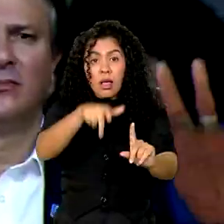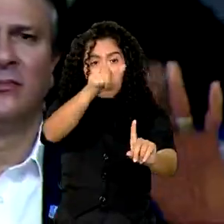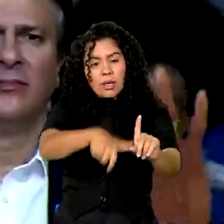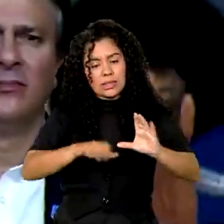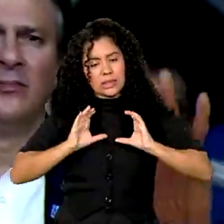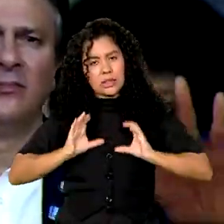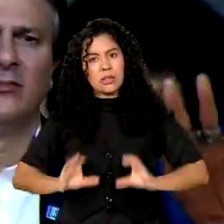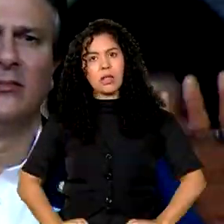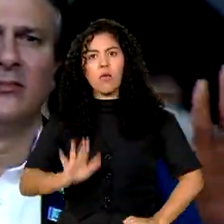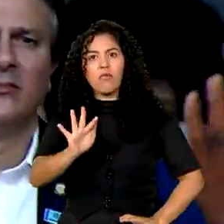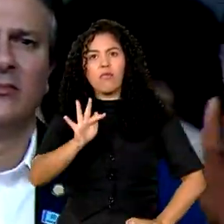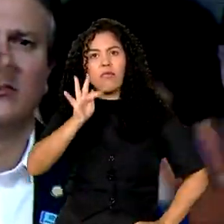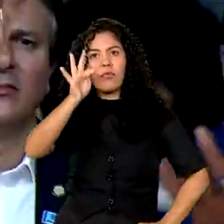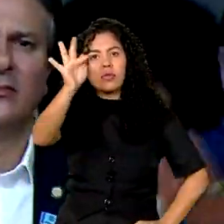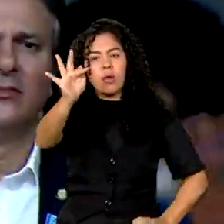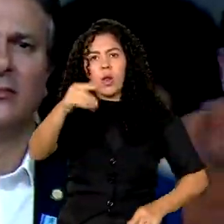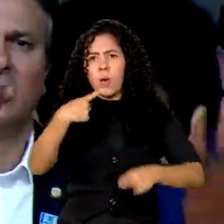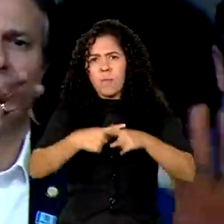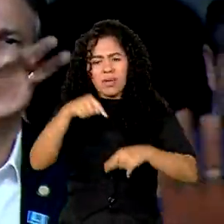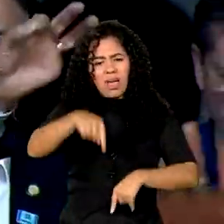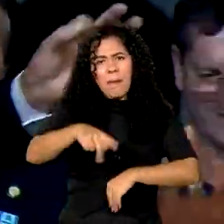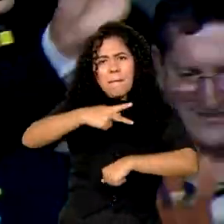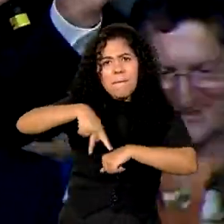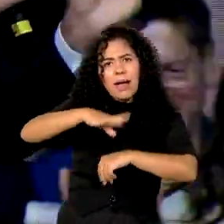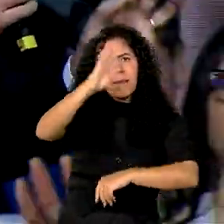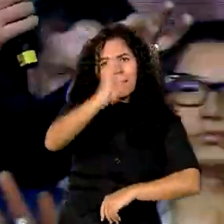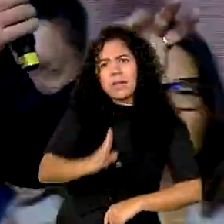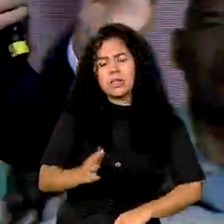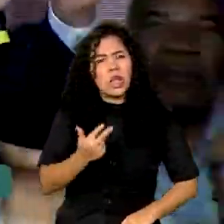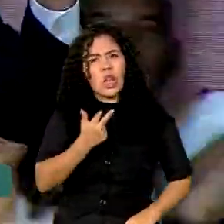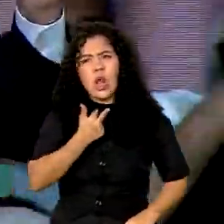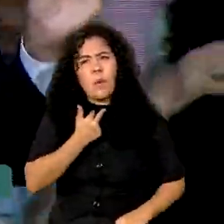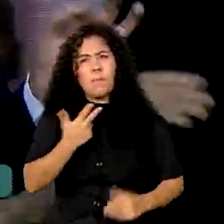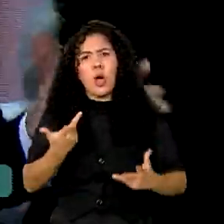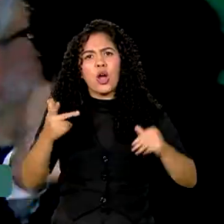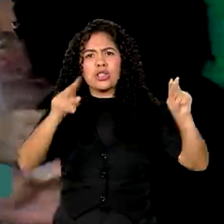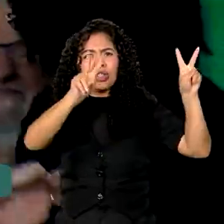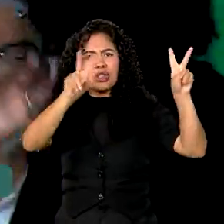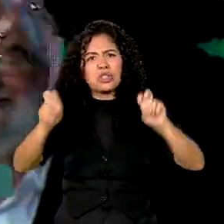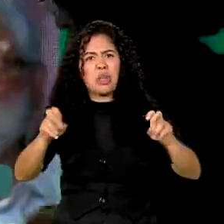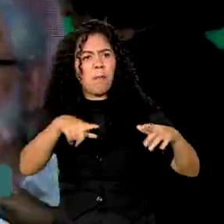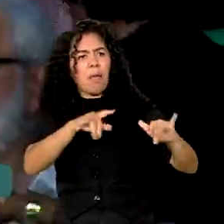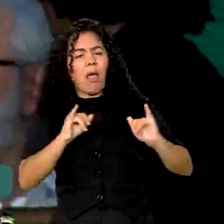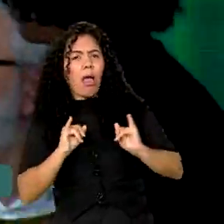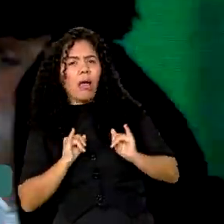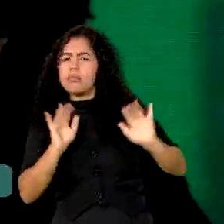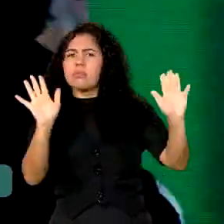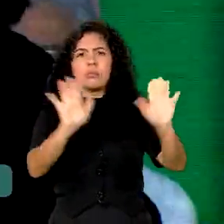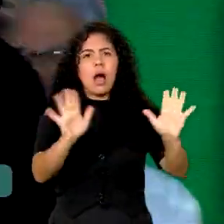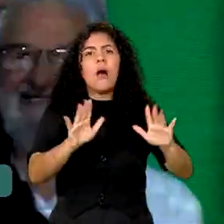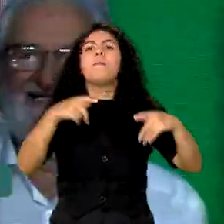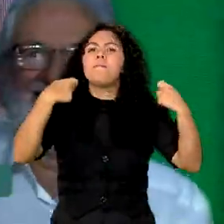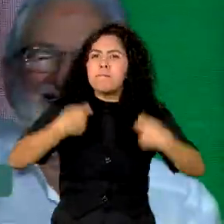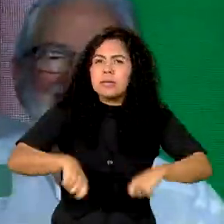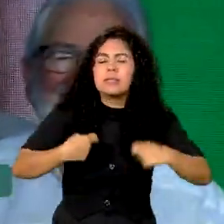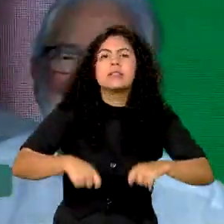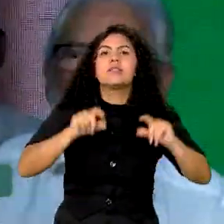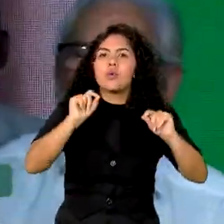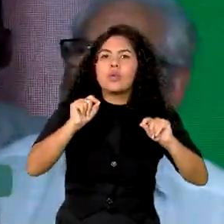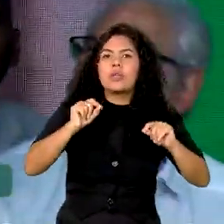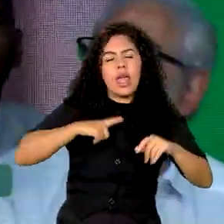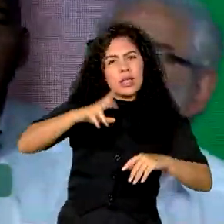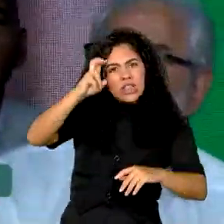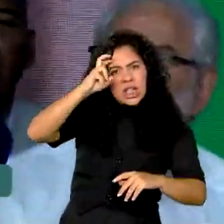país não pode ser eternamente um exportador de commodities. Esse país tem que ser um exportador de